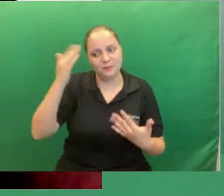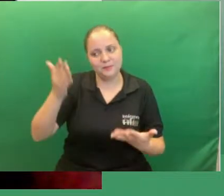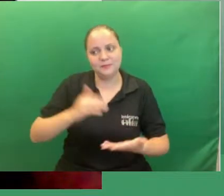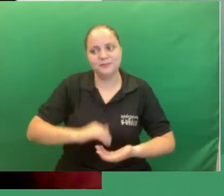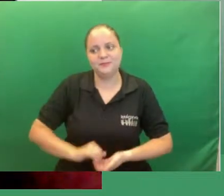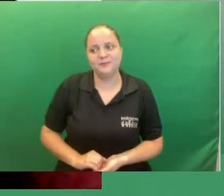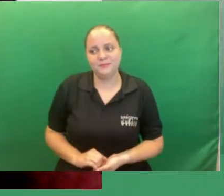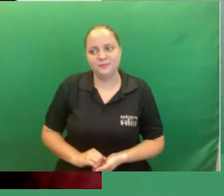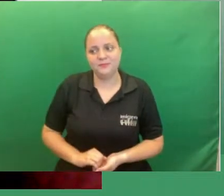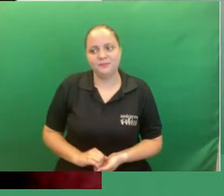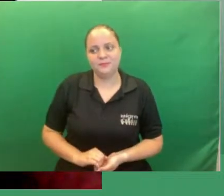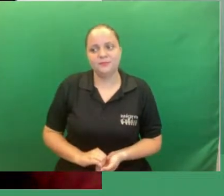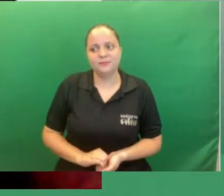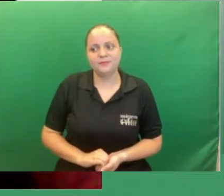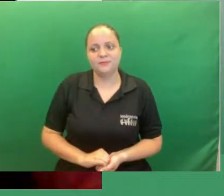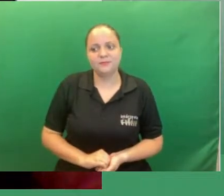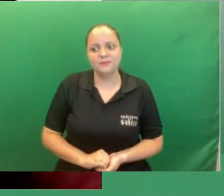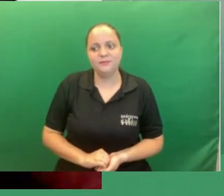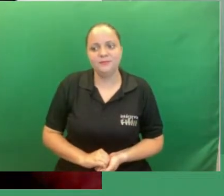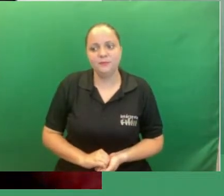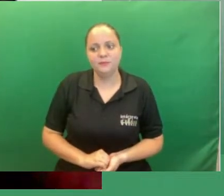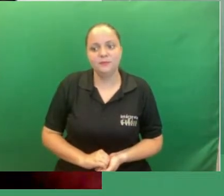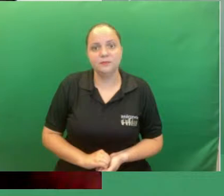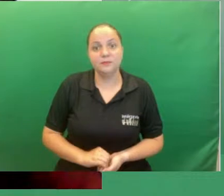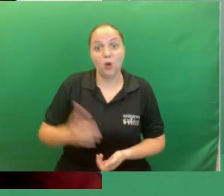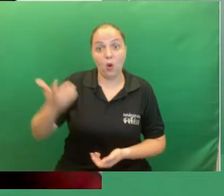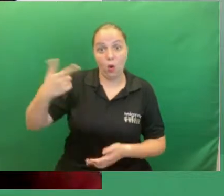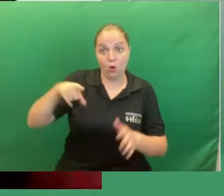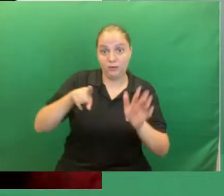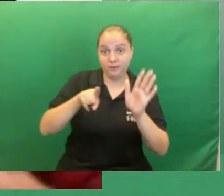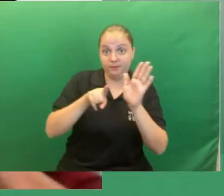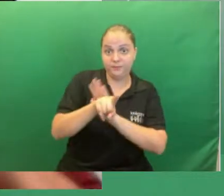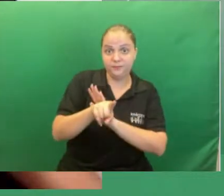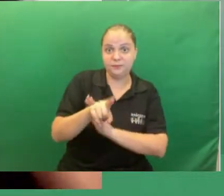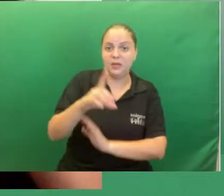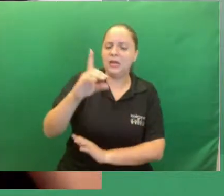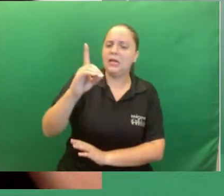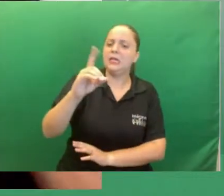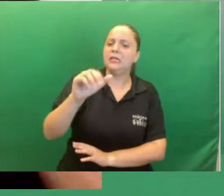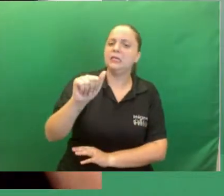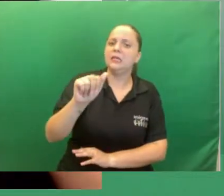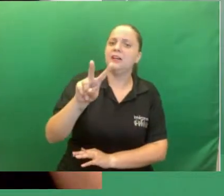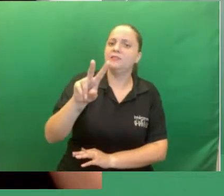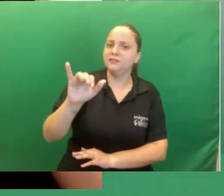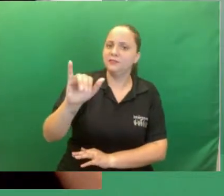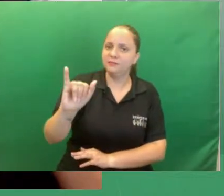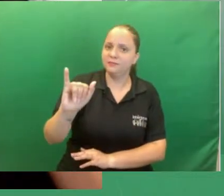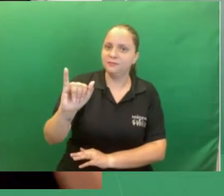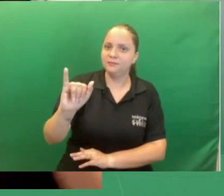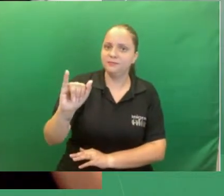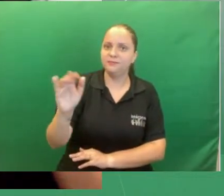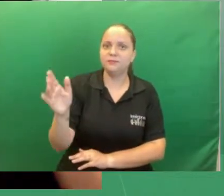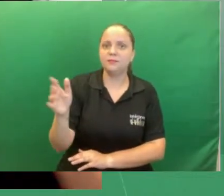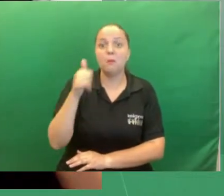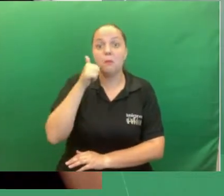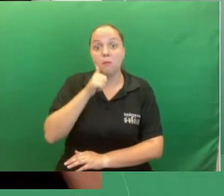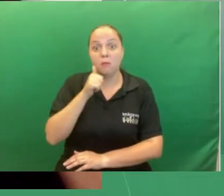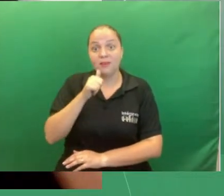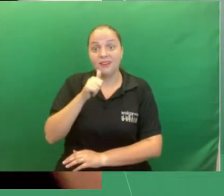Tem uma pergunta aqui também para o Davi que é da Clemência Santos